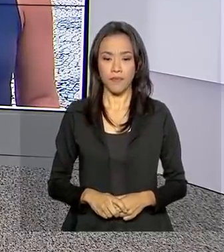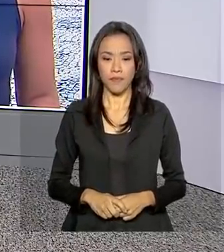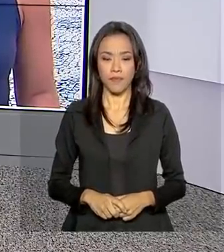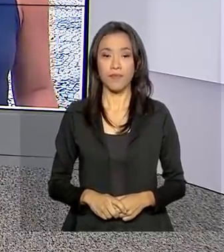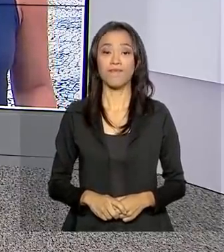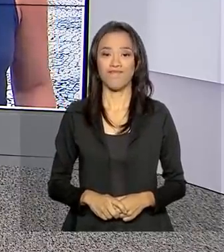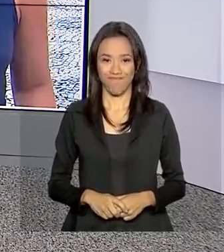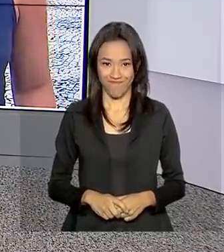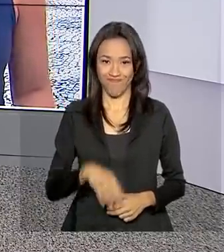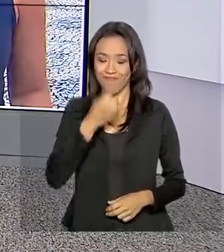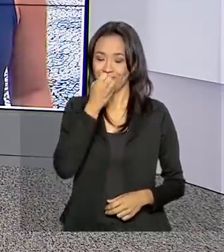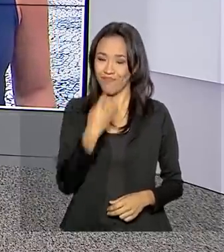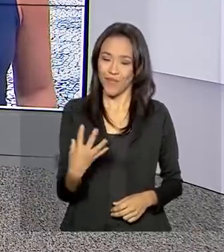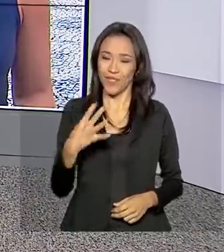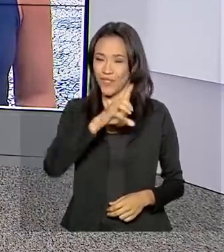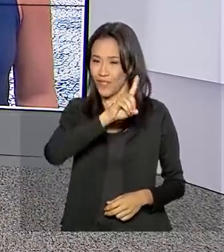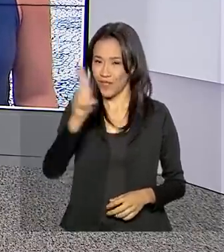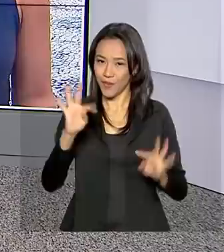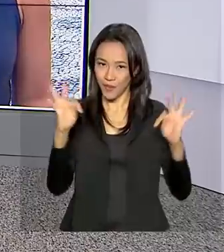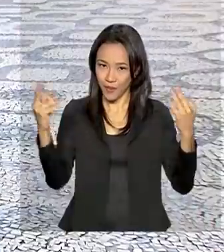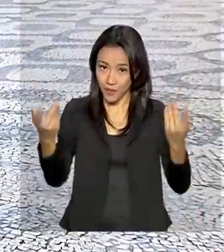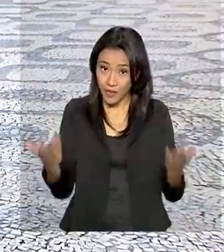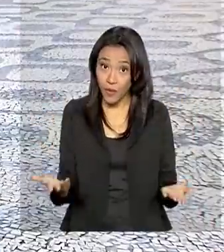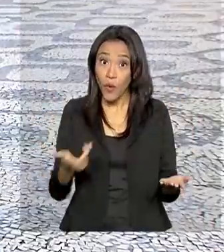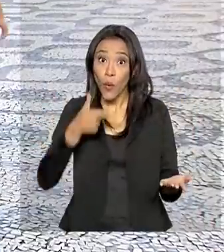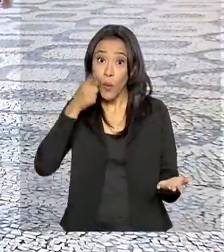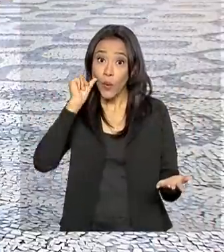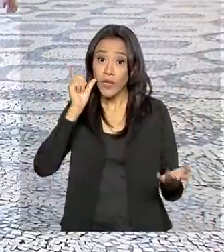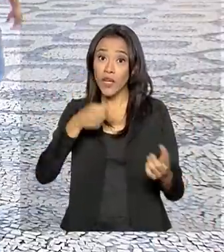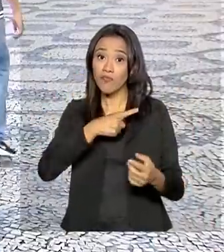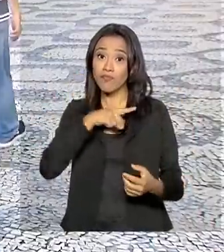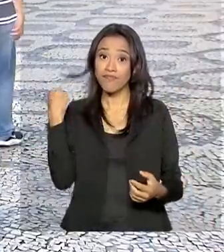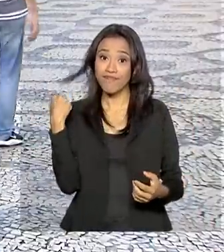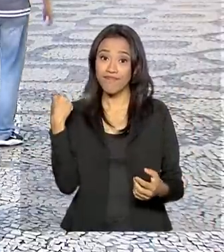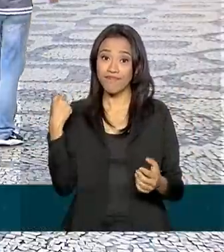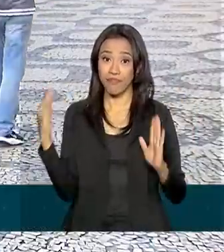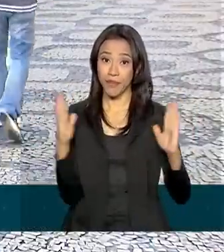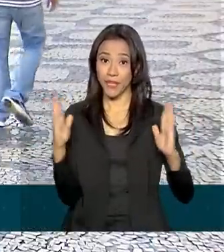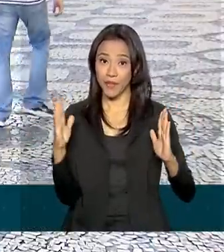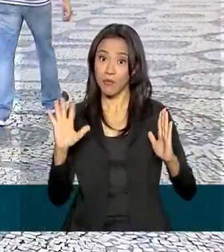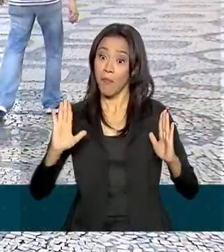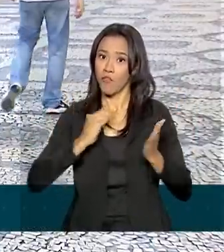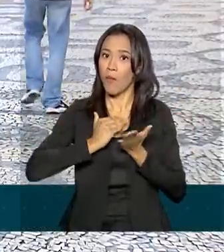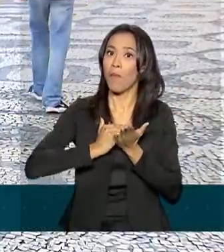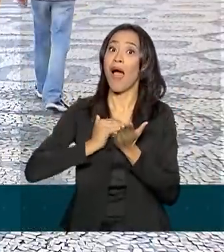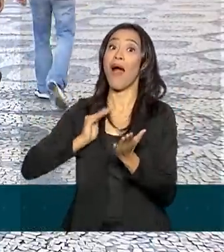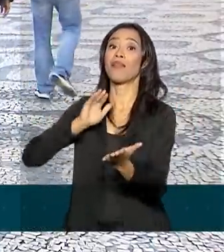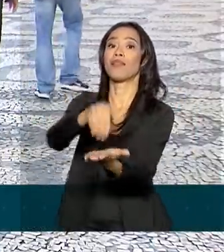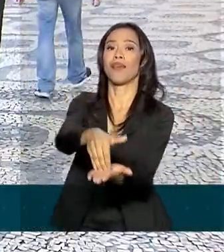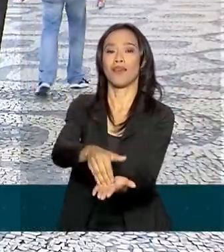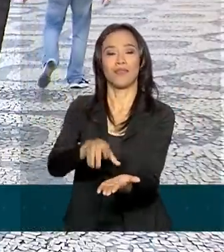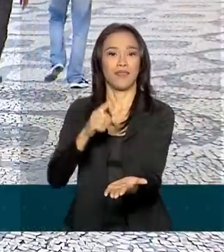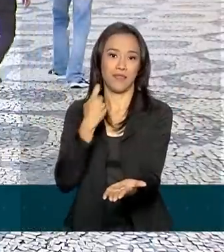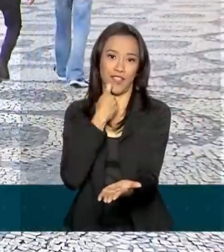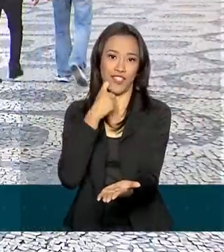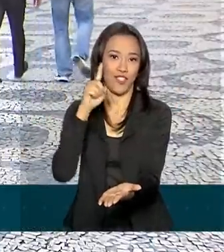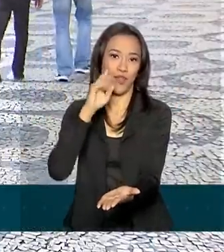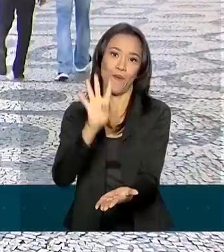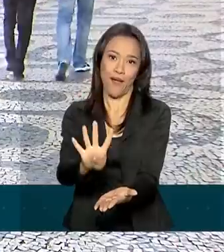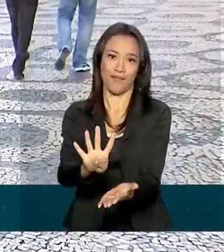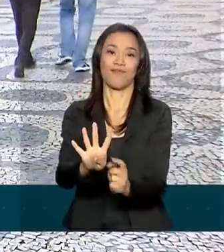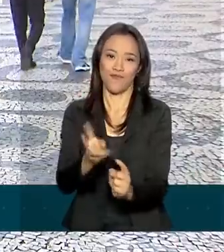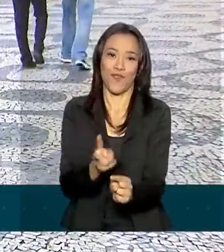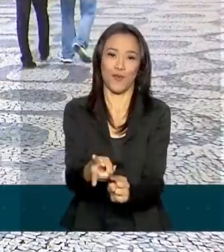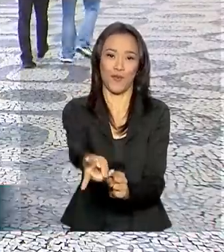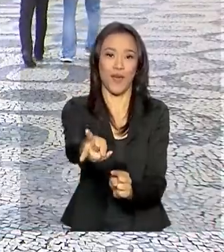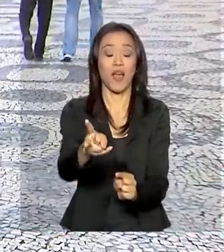Bom dia, Mara. Bom dia a todos. O prazo terminaria ontem, mas foi prorrogado até a próxima sexta-feira, dia 4. As inscrições são para o segundo